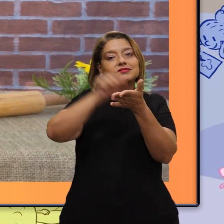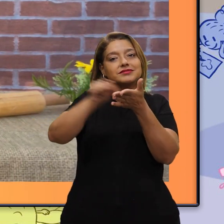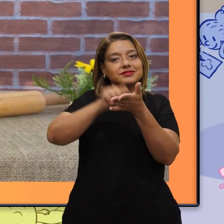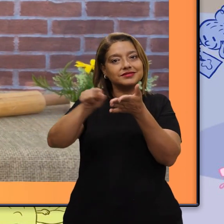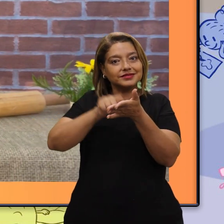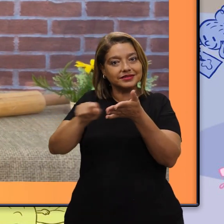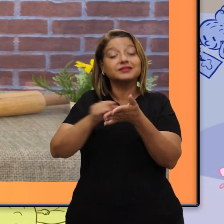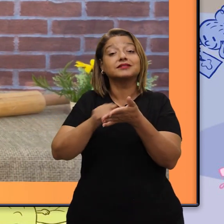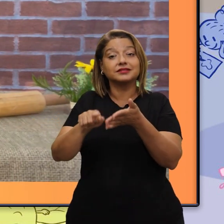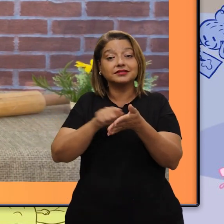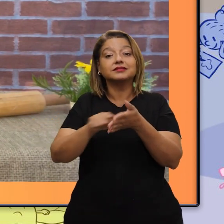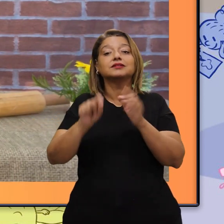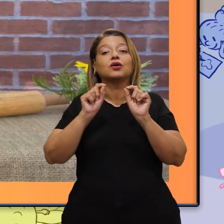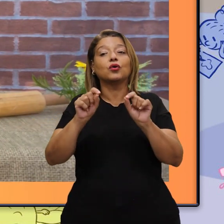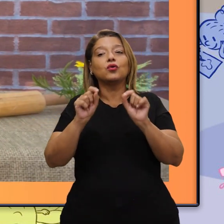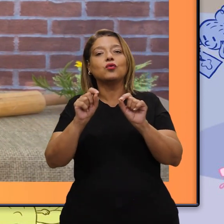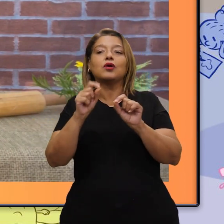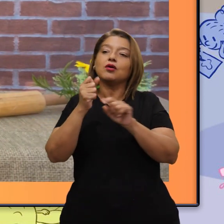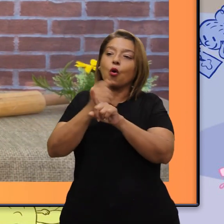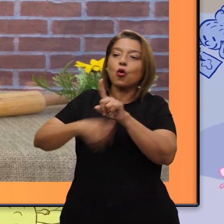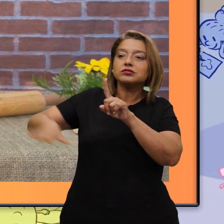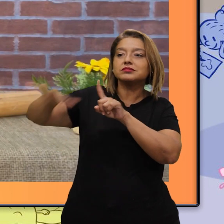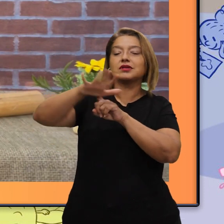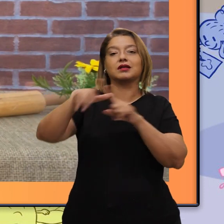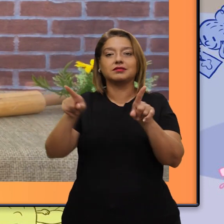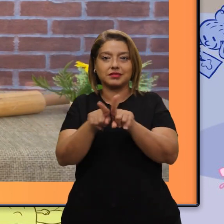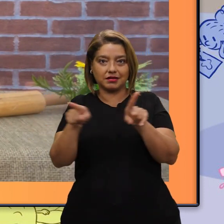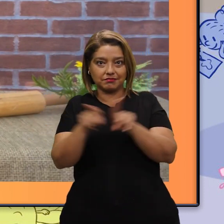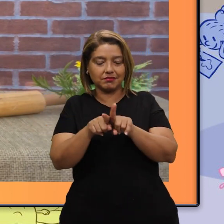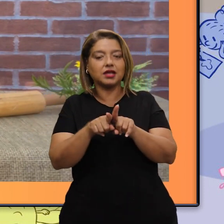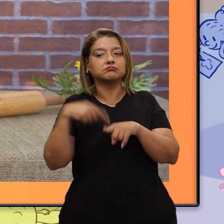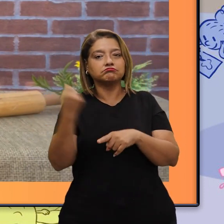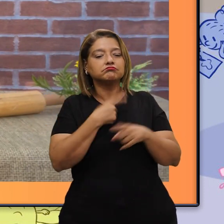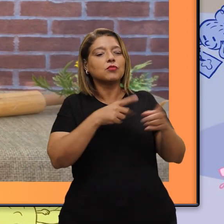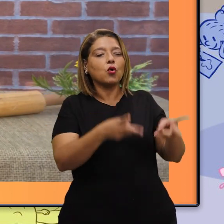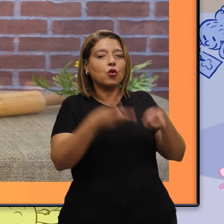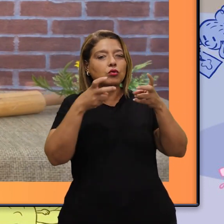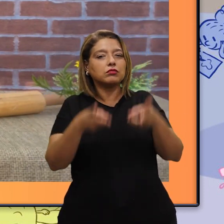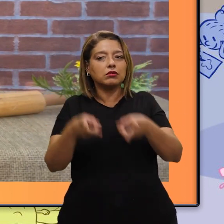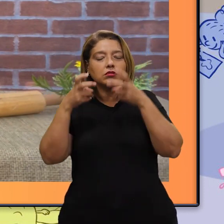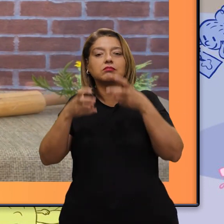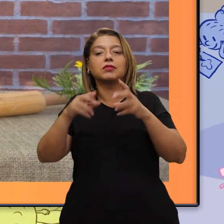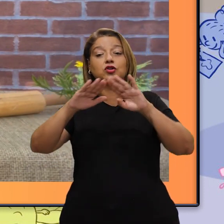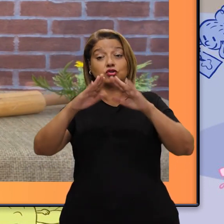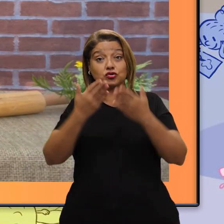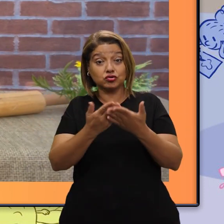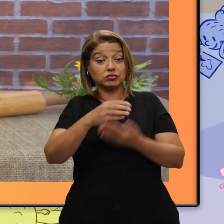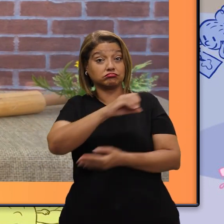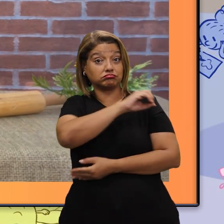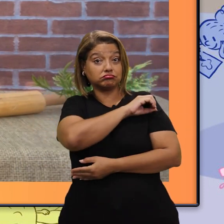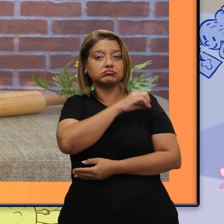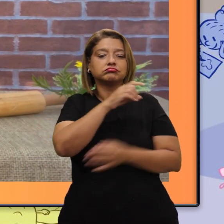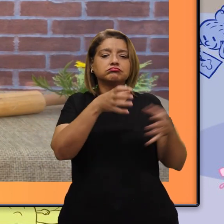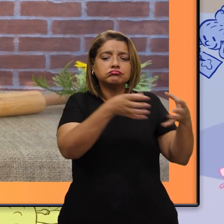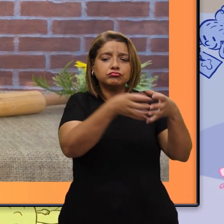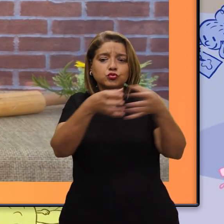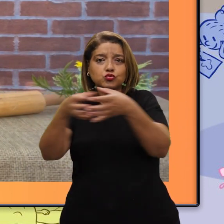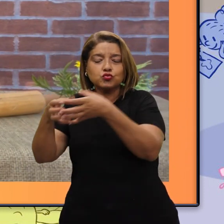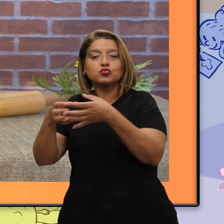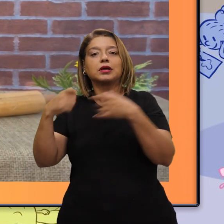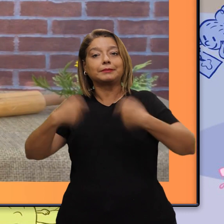escrita como função social, pois observamos que o agrupamento precisa estar